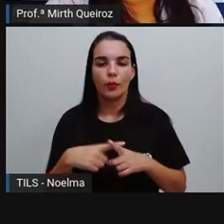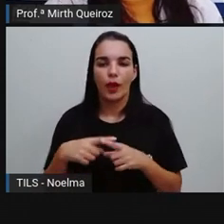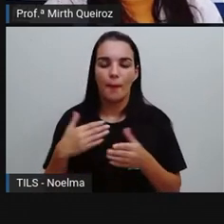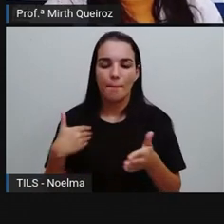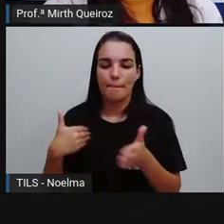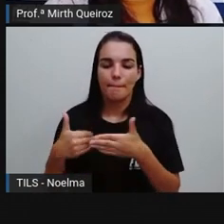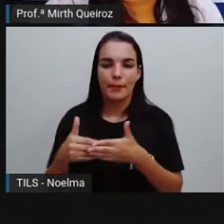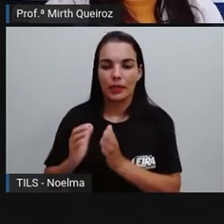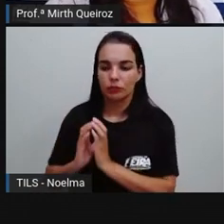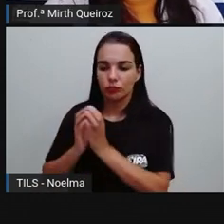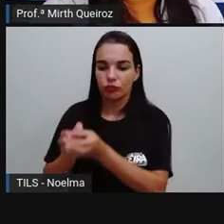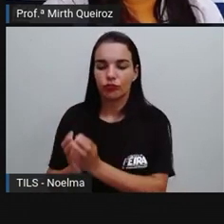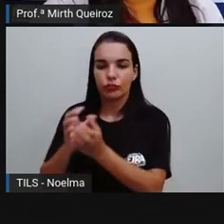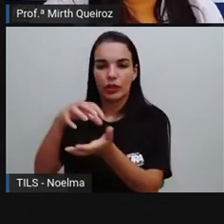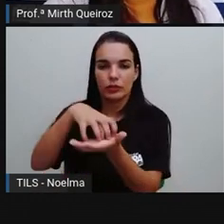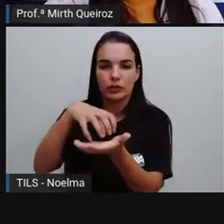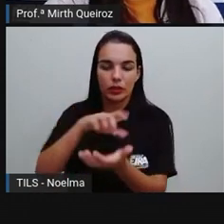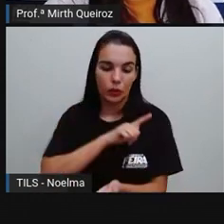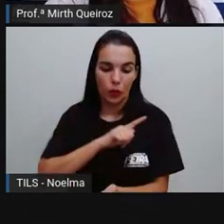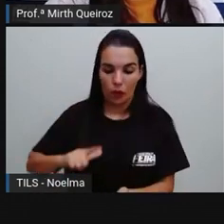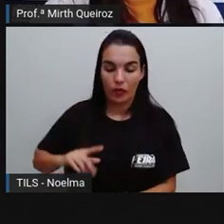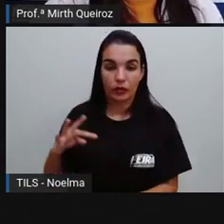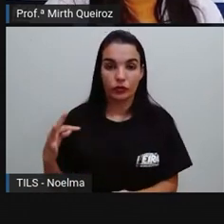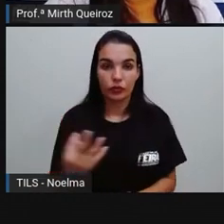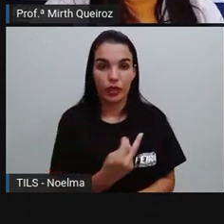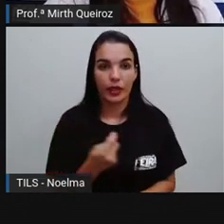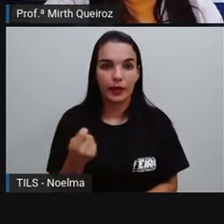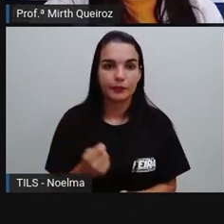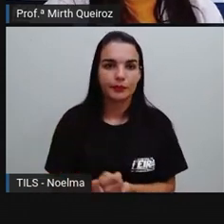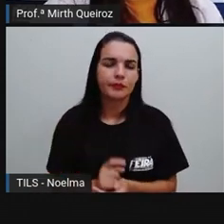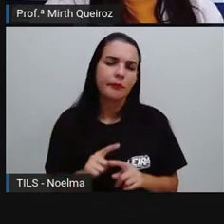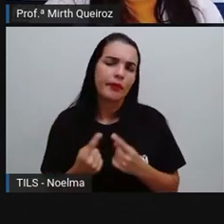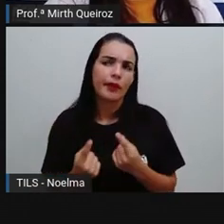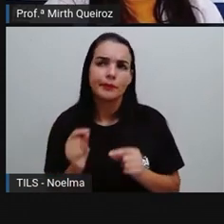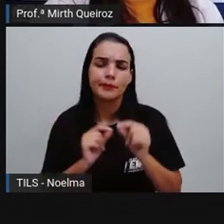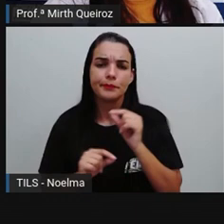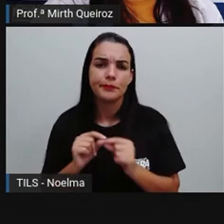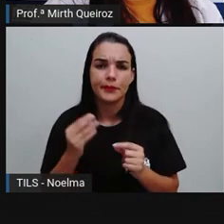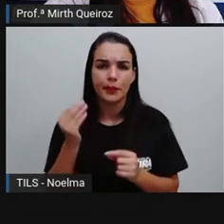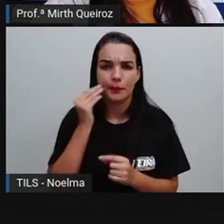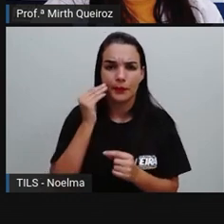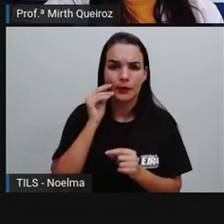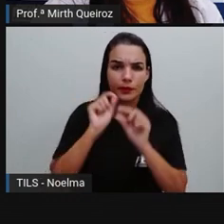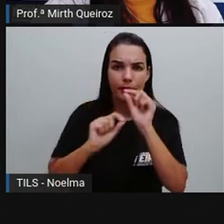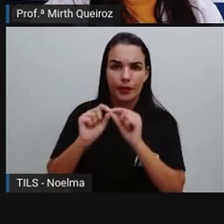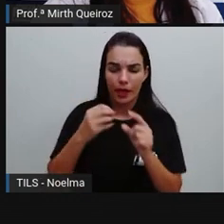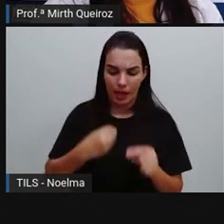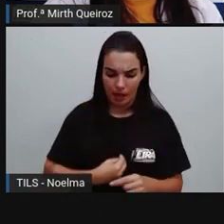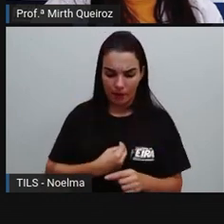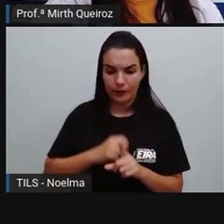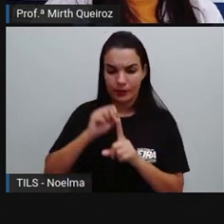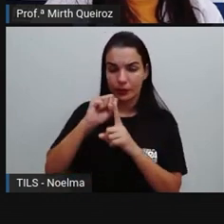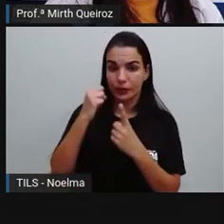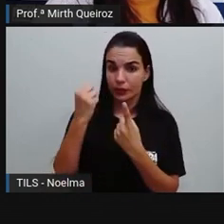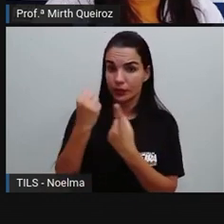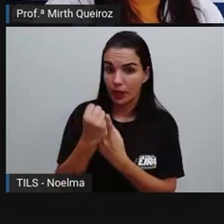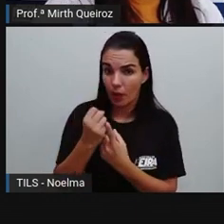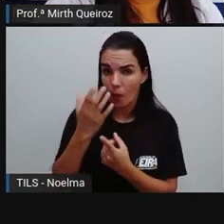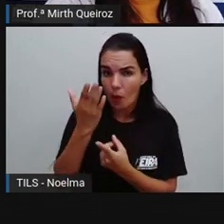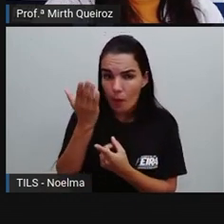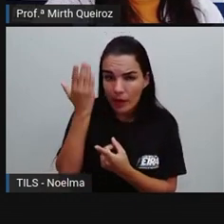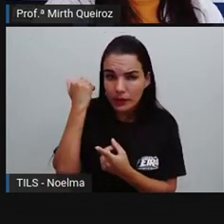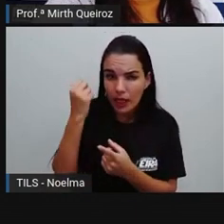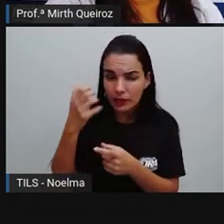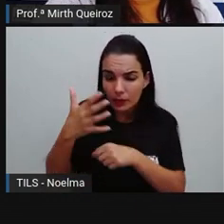do governo geral. Essa situação mostra que a vida social do Brasil colônia dava-se mais nas